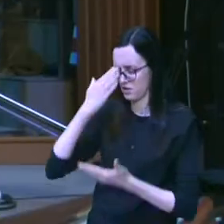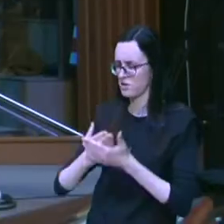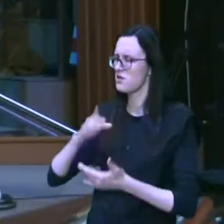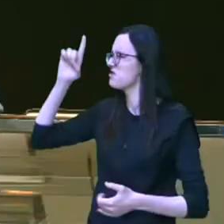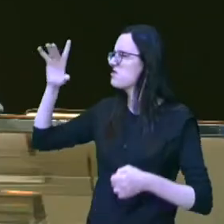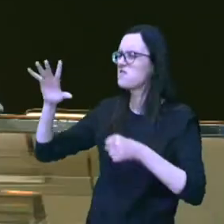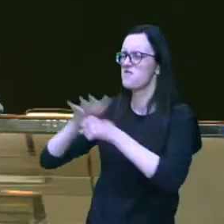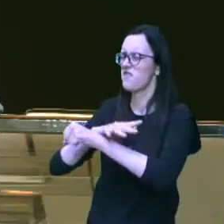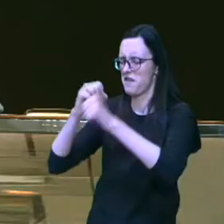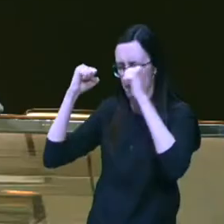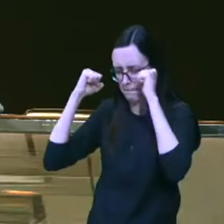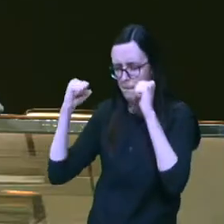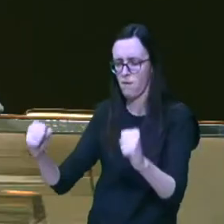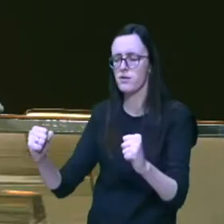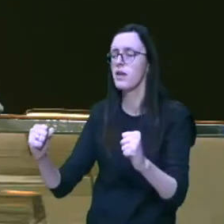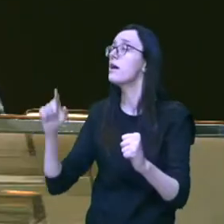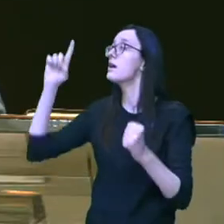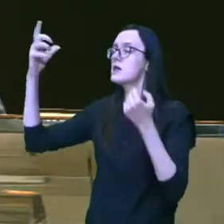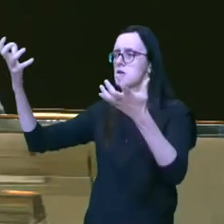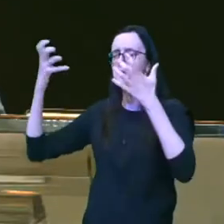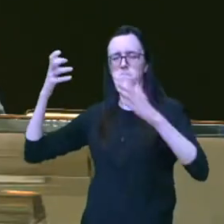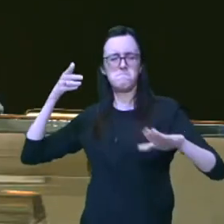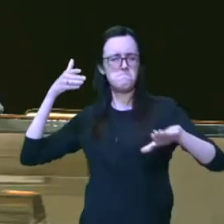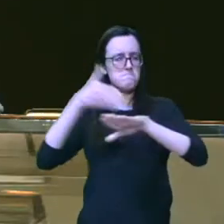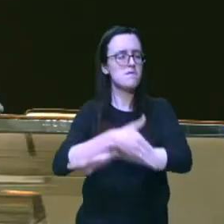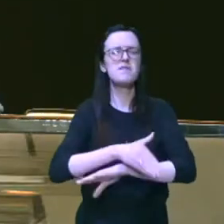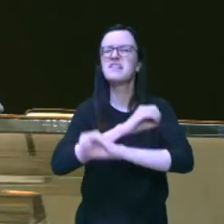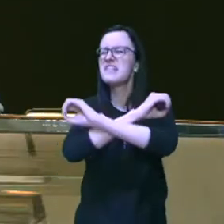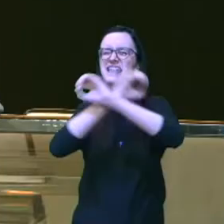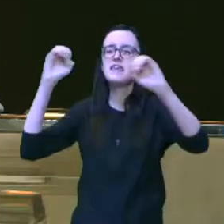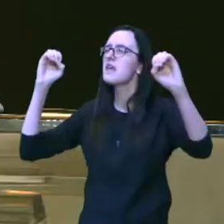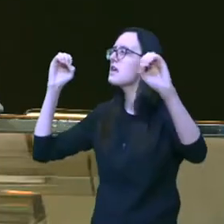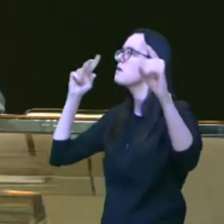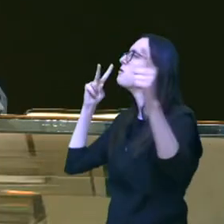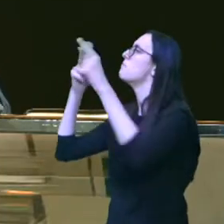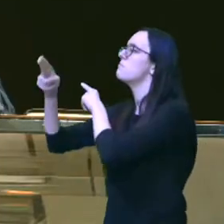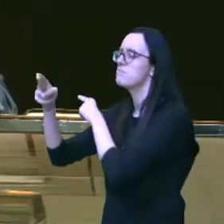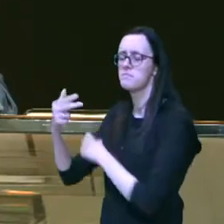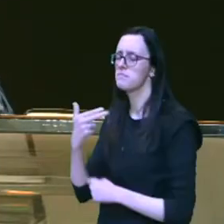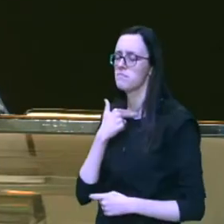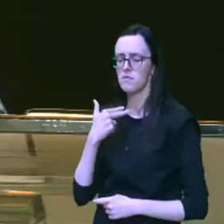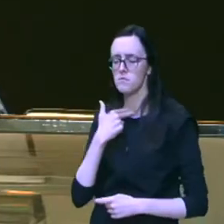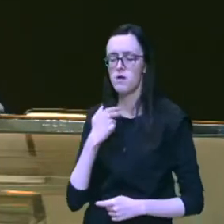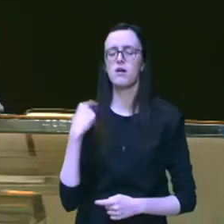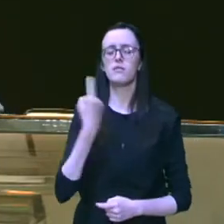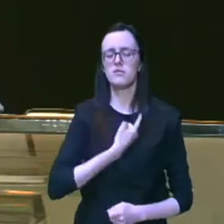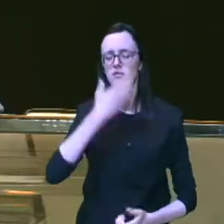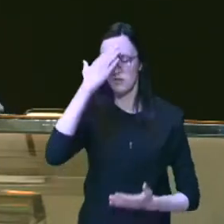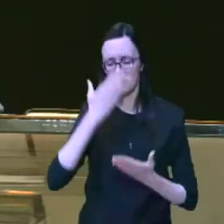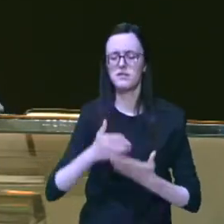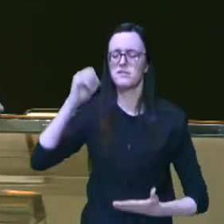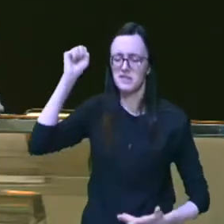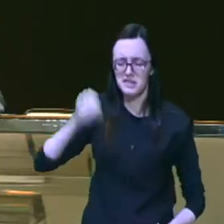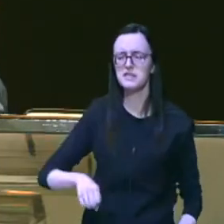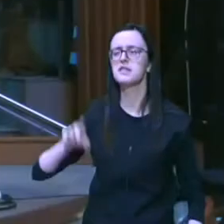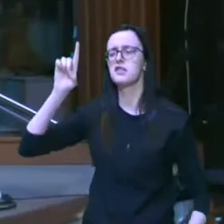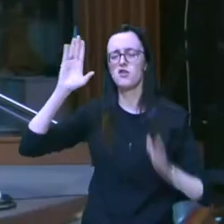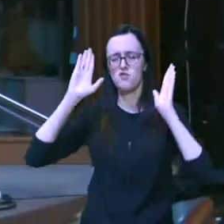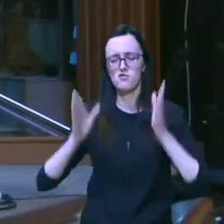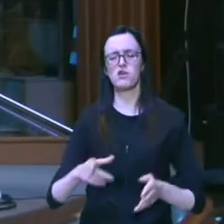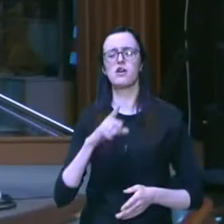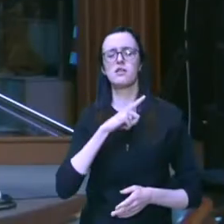-Poderoso que quando quer agir, ninguém pode impedir, nós cremos sim, que o Senhor já tem a